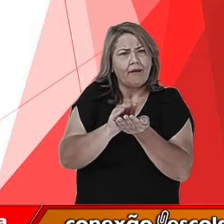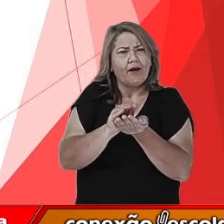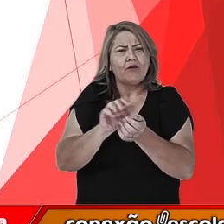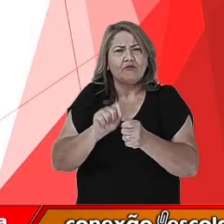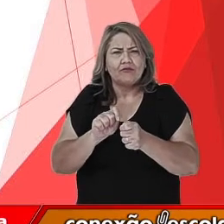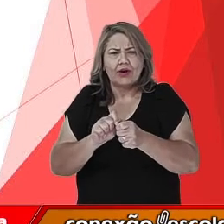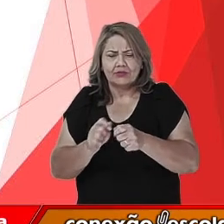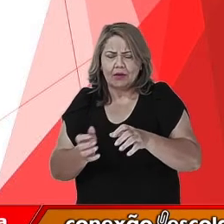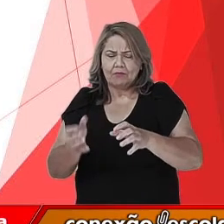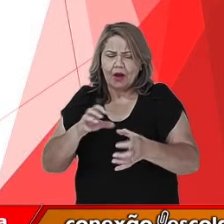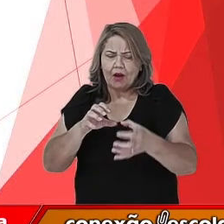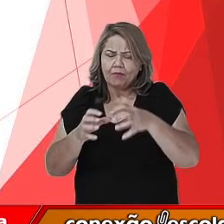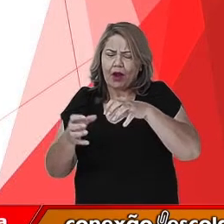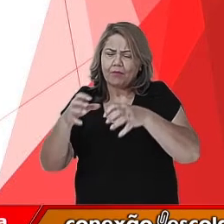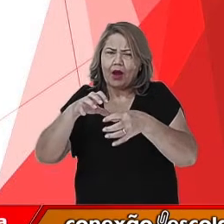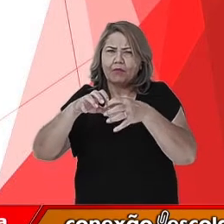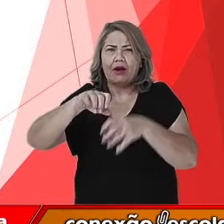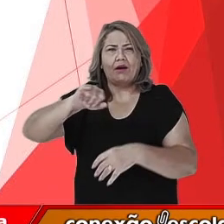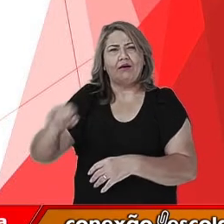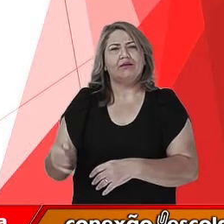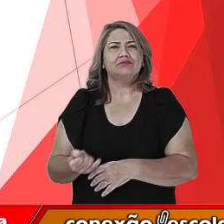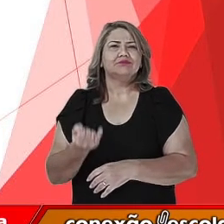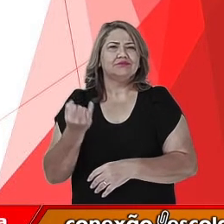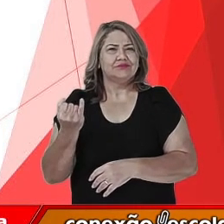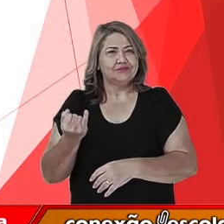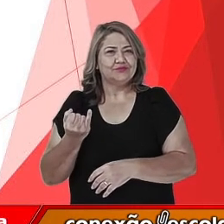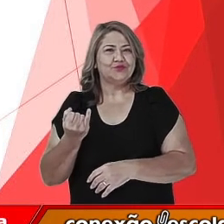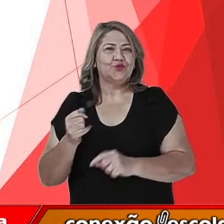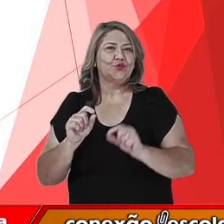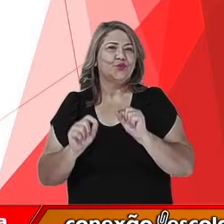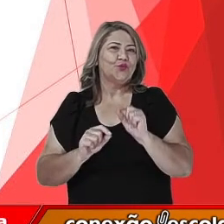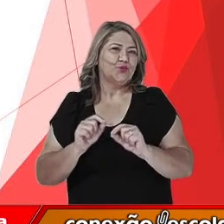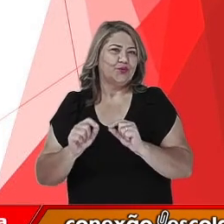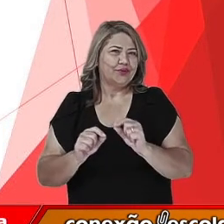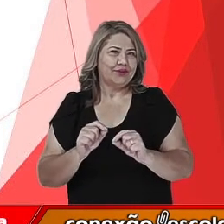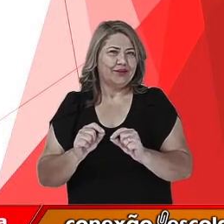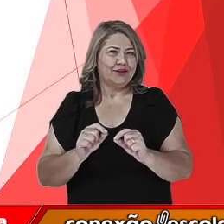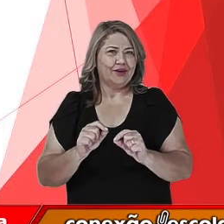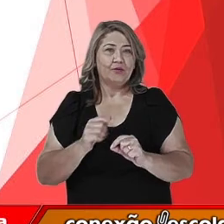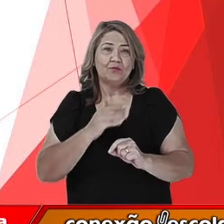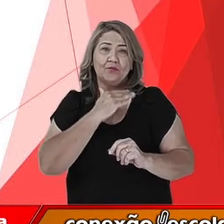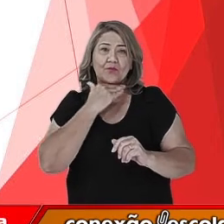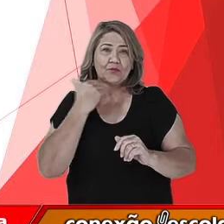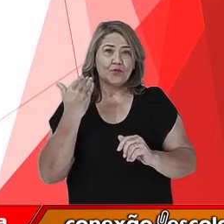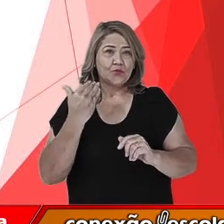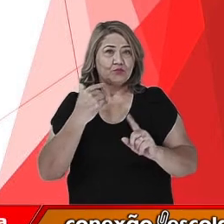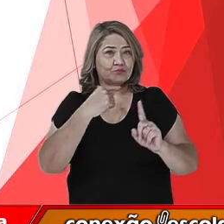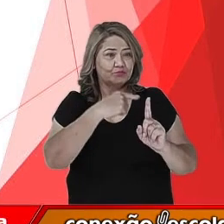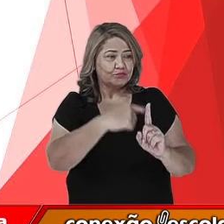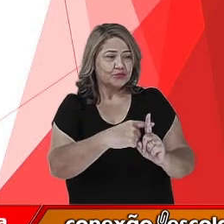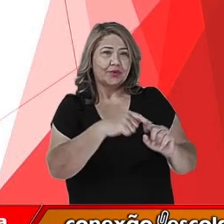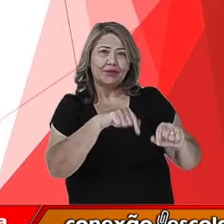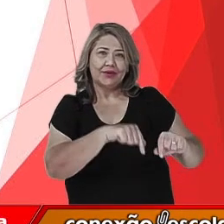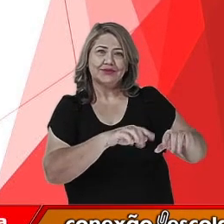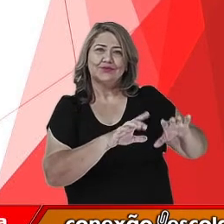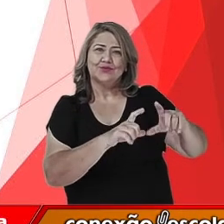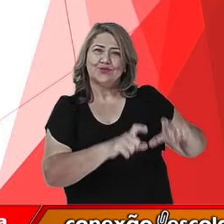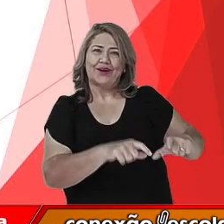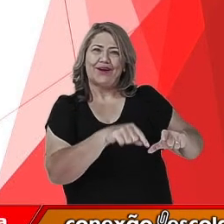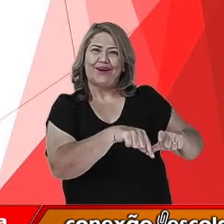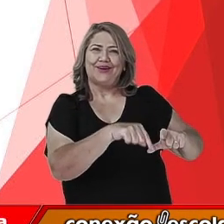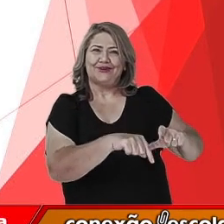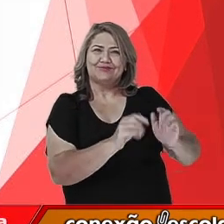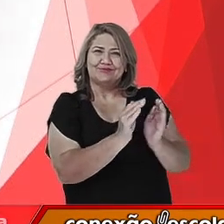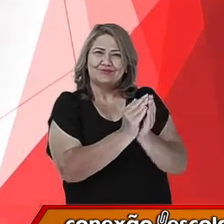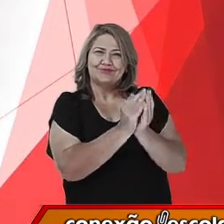amontoando e aproveitavam, inclusive, para sepultar os seus mortos nesses Sambaquis. Então,